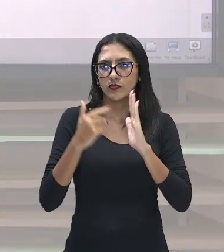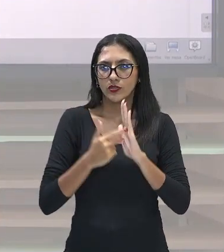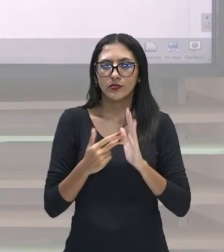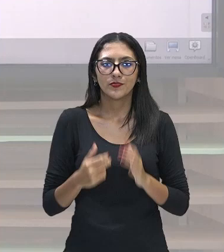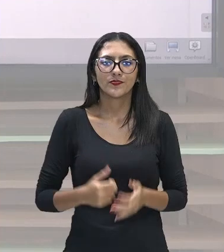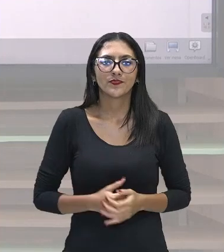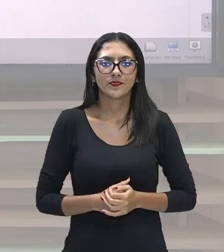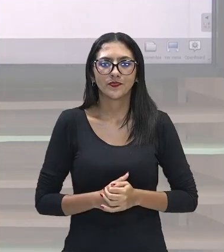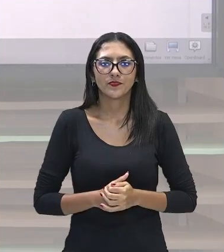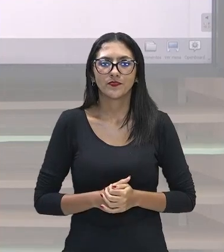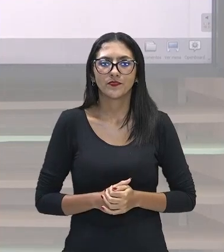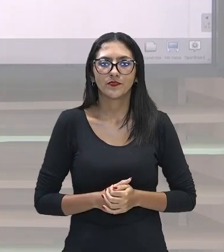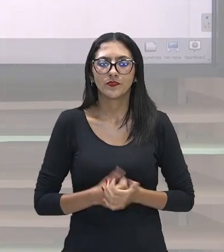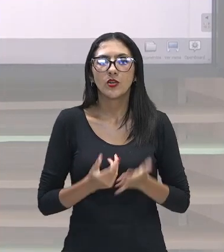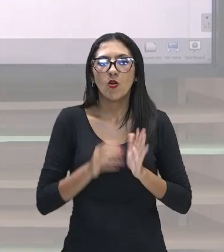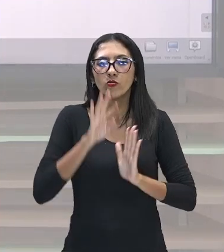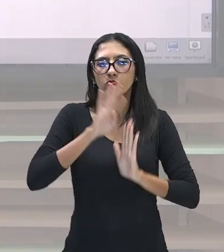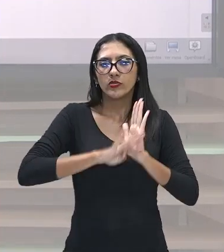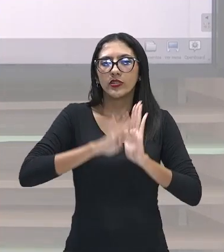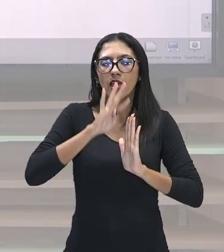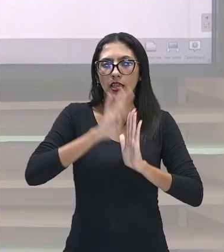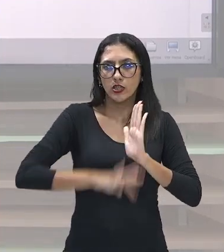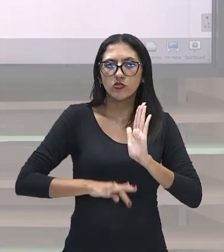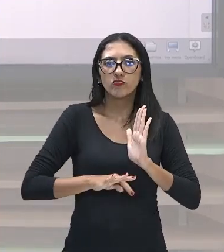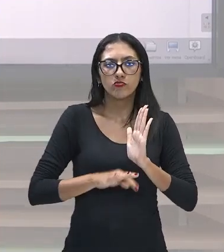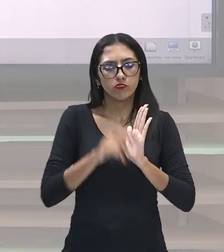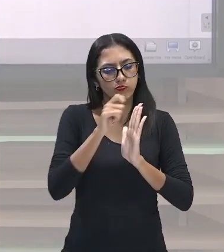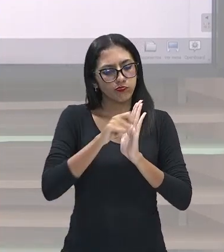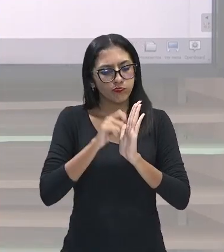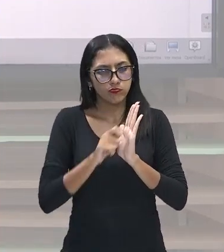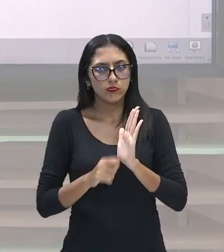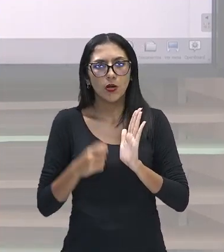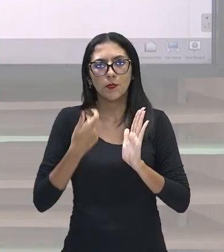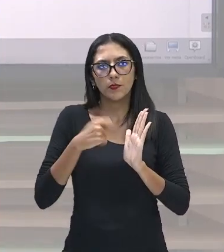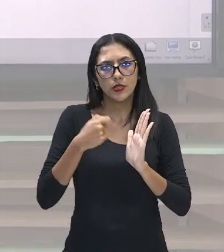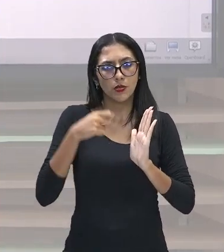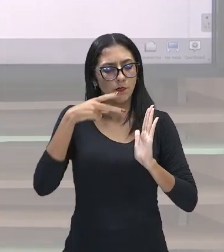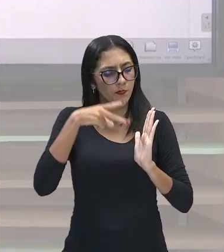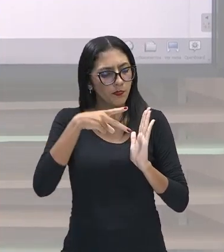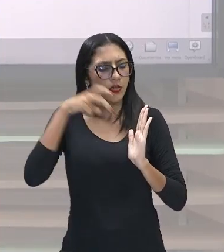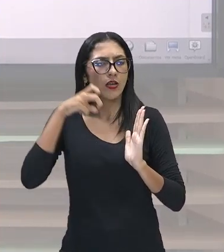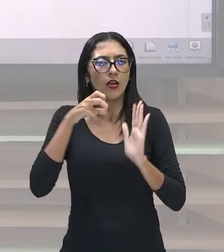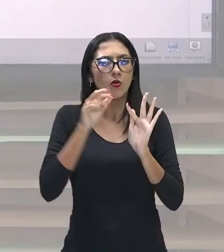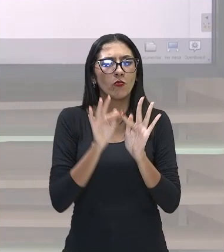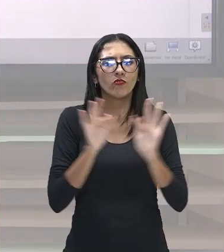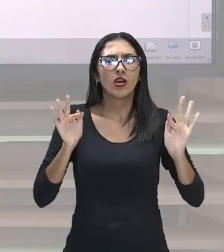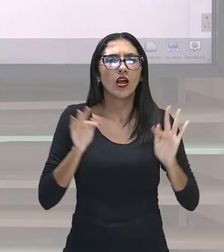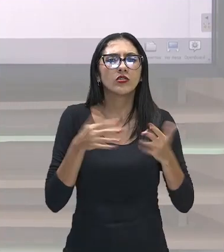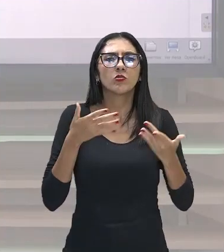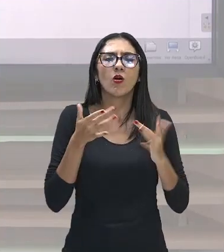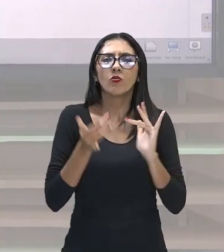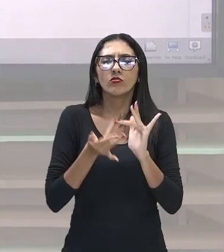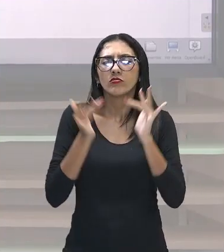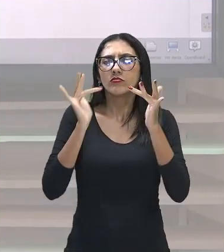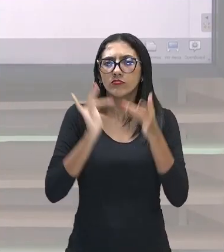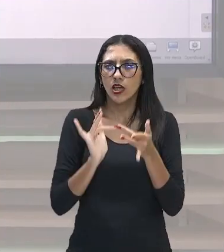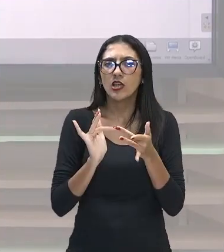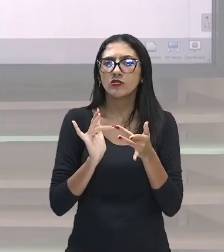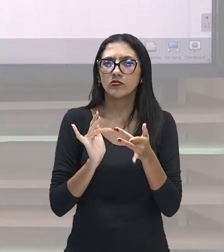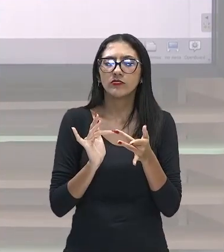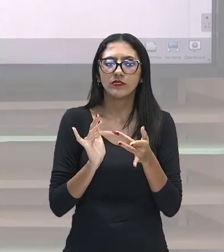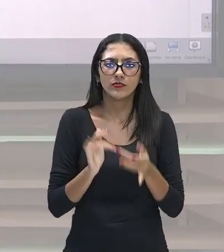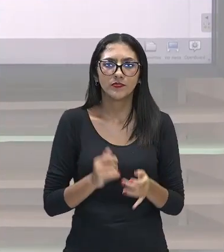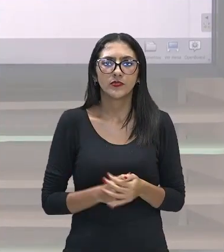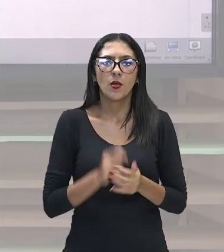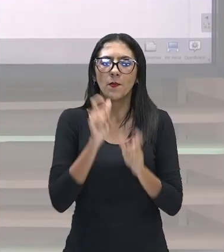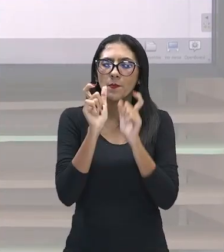quando o texto está escrito, a gente tem que observar o quê? O contexto da frase, do que está sendo dito, as palavras que